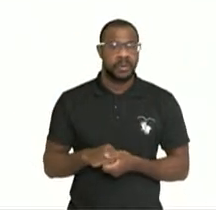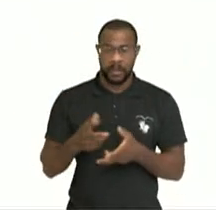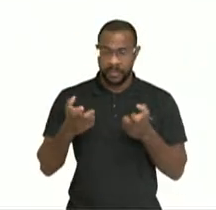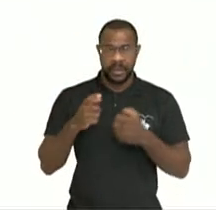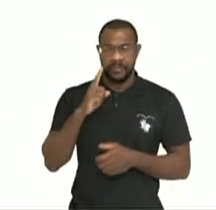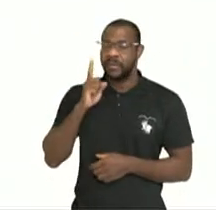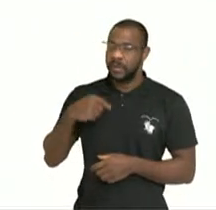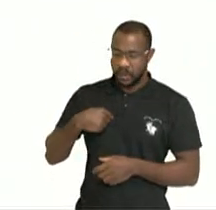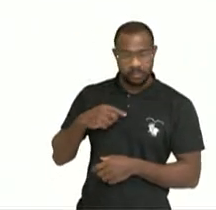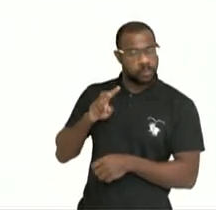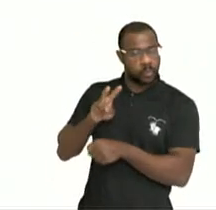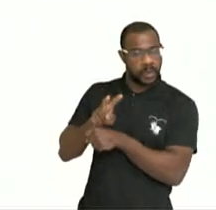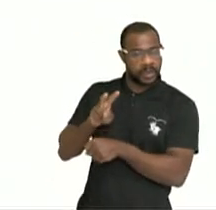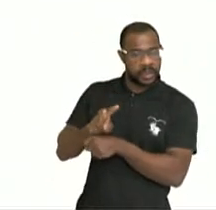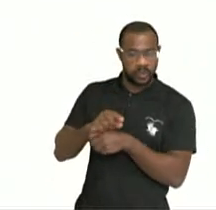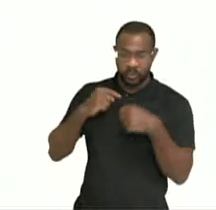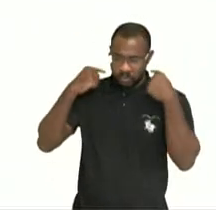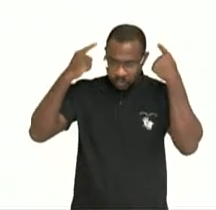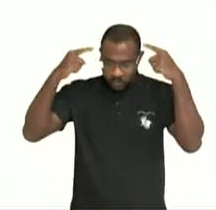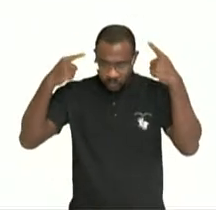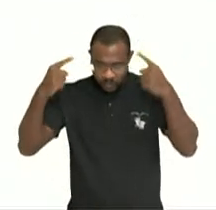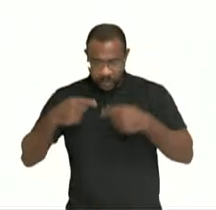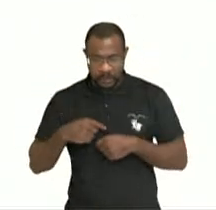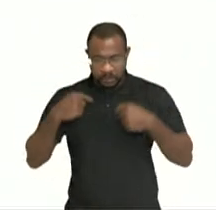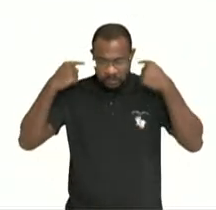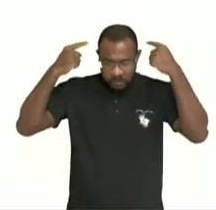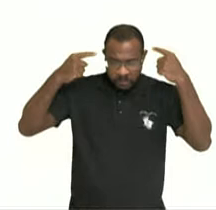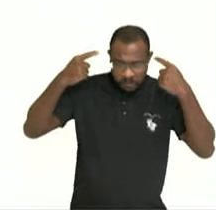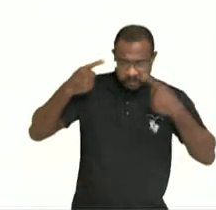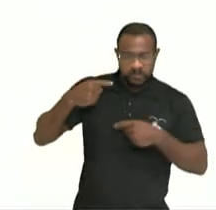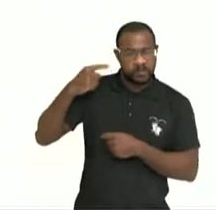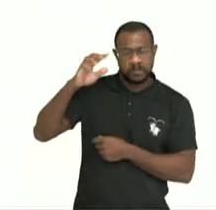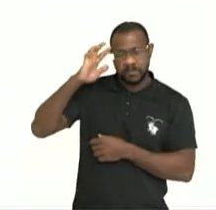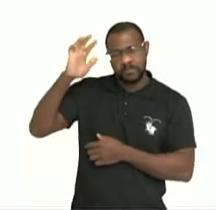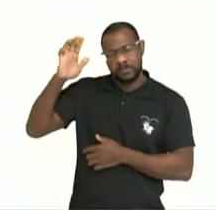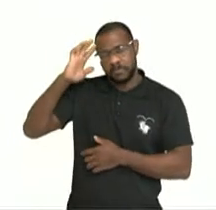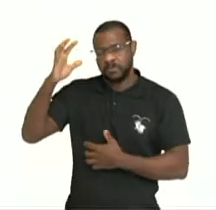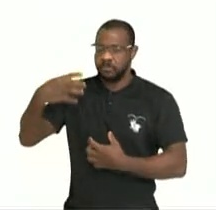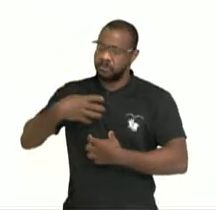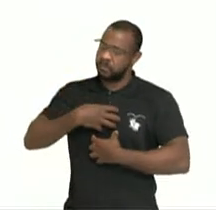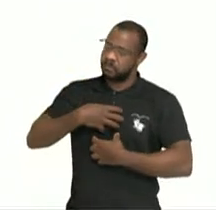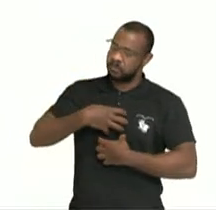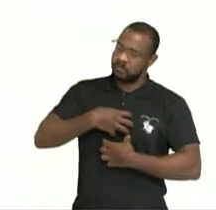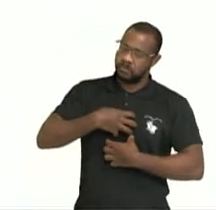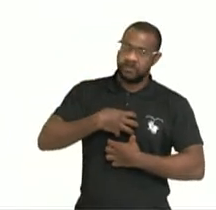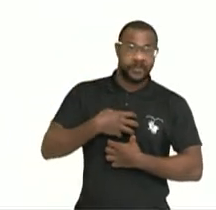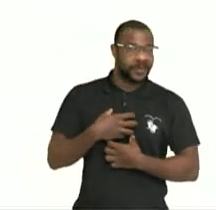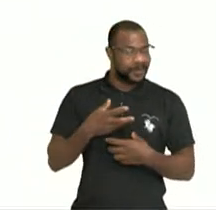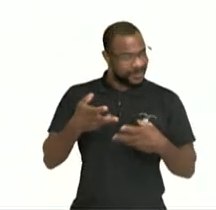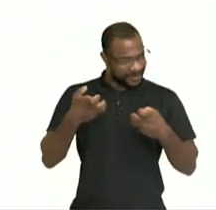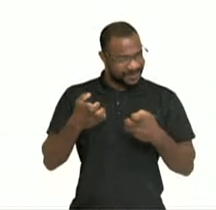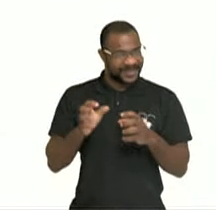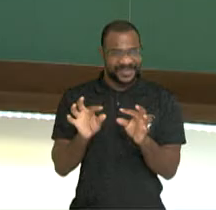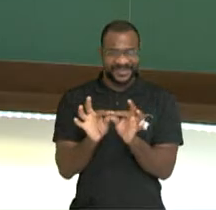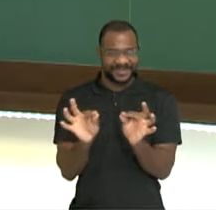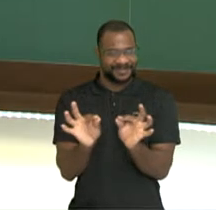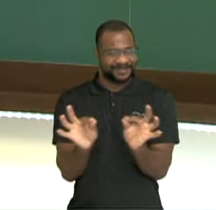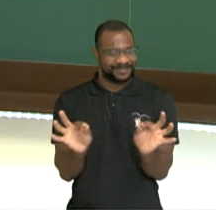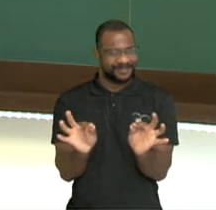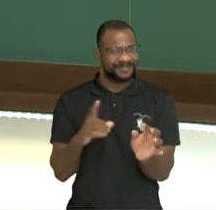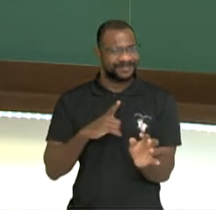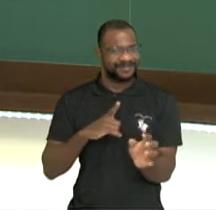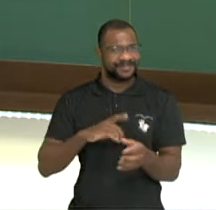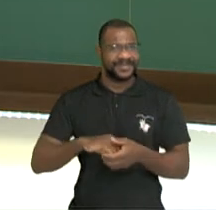rebanhos, rebanho meu pensamento, são todos sensações. Veja a simplicidade, a pureza que é nisso.